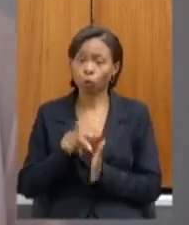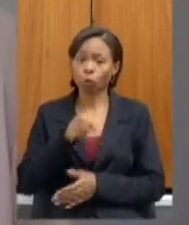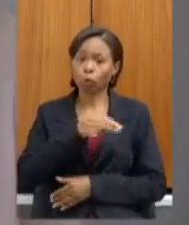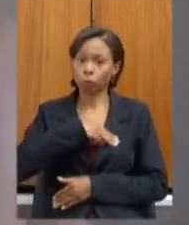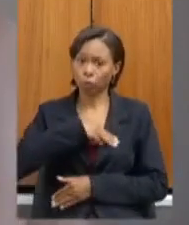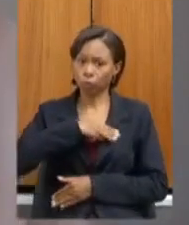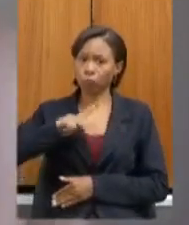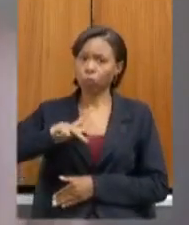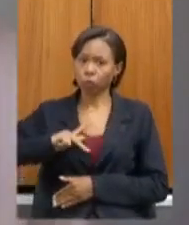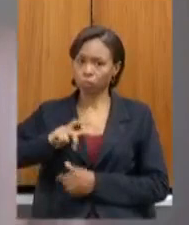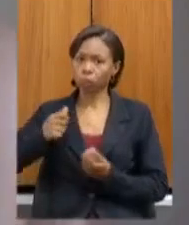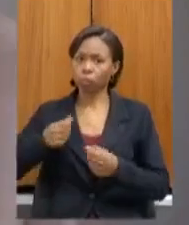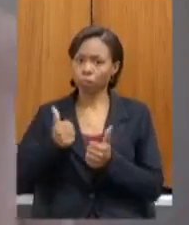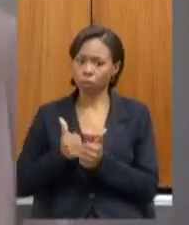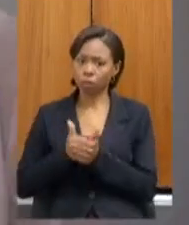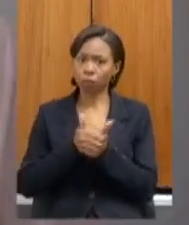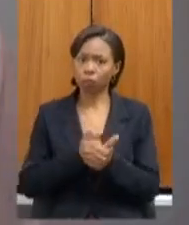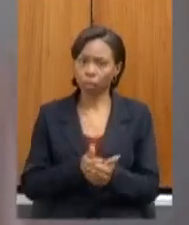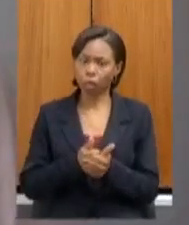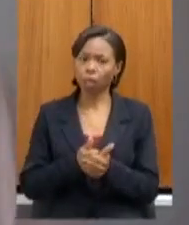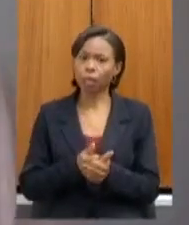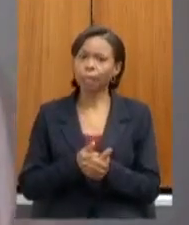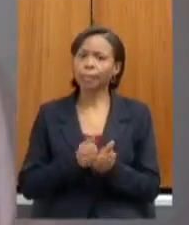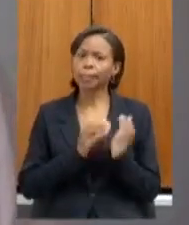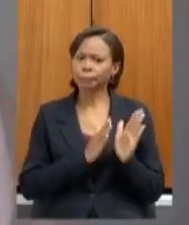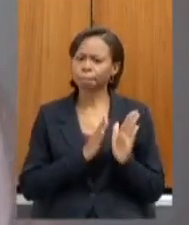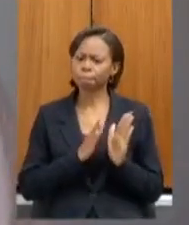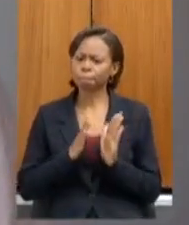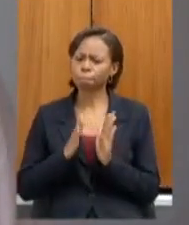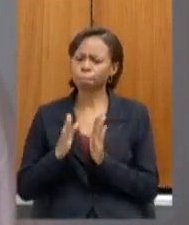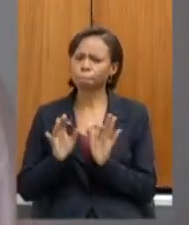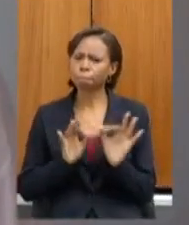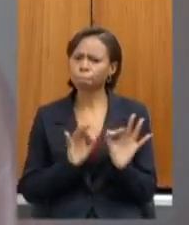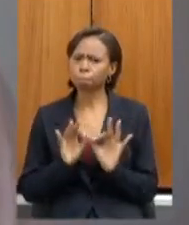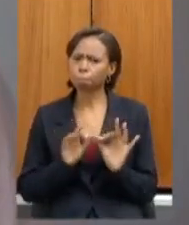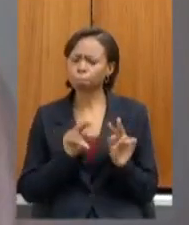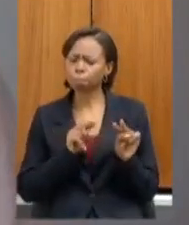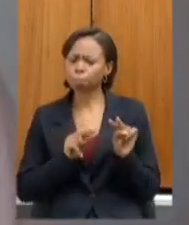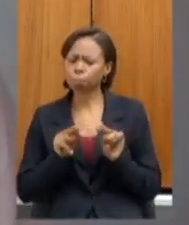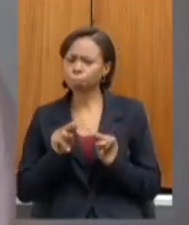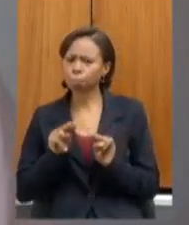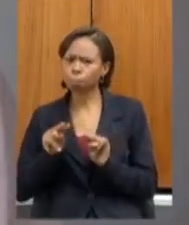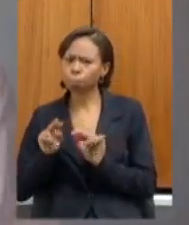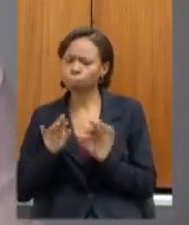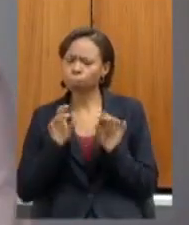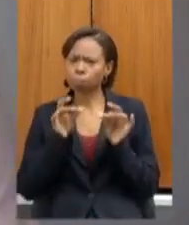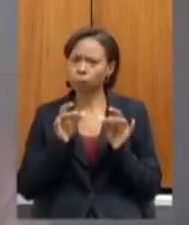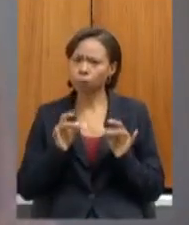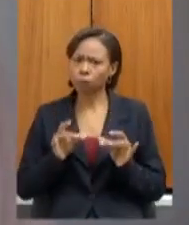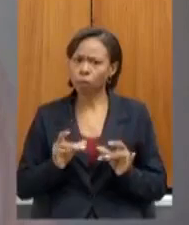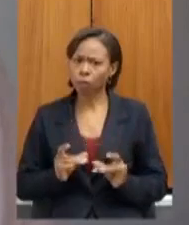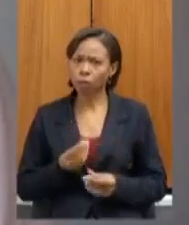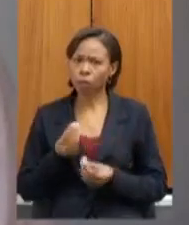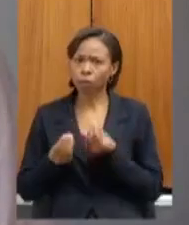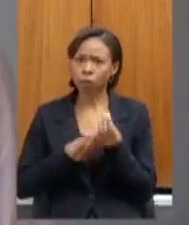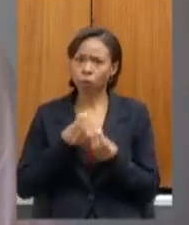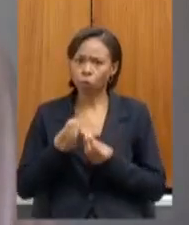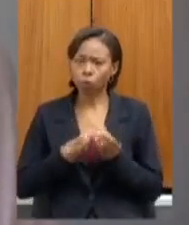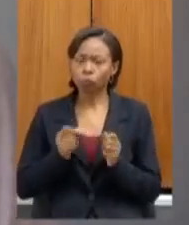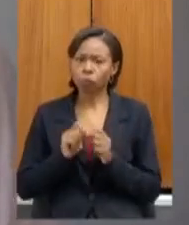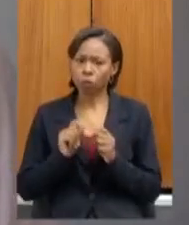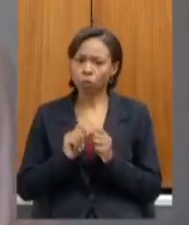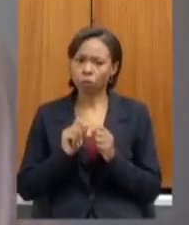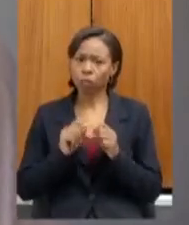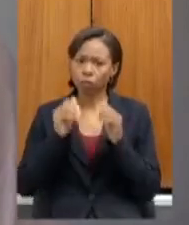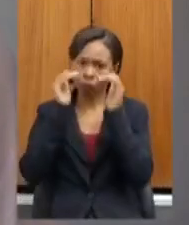Público que vem muito corretamente verificando na minúcia como vem sendo realizado o